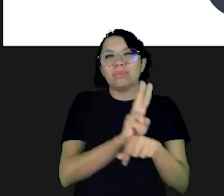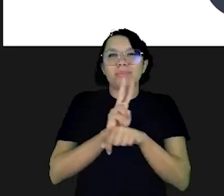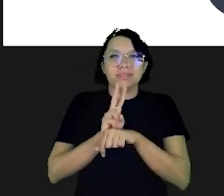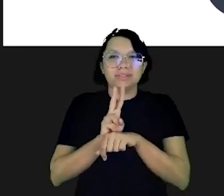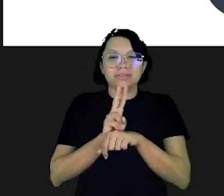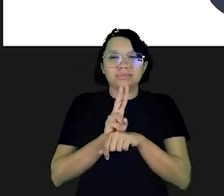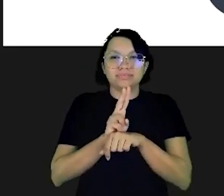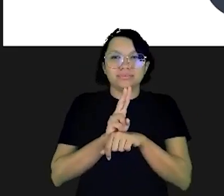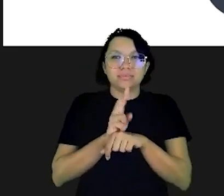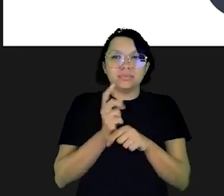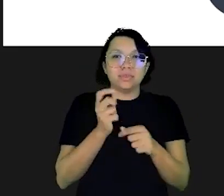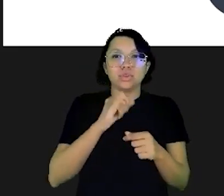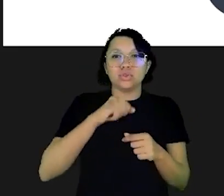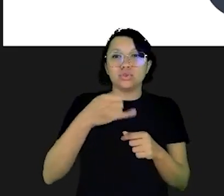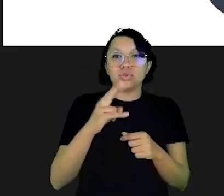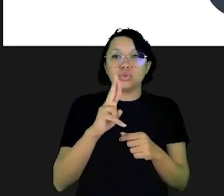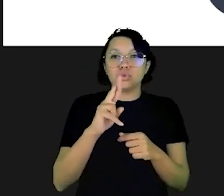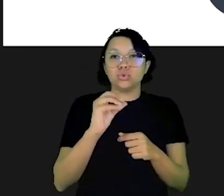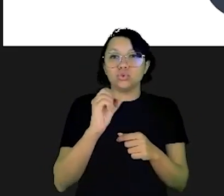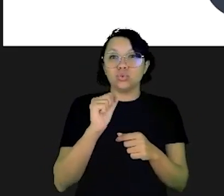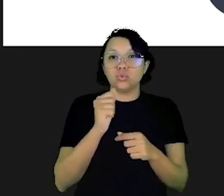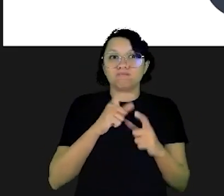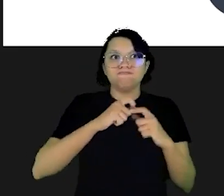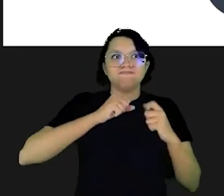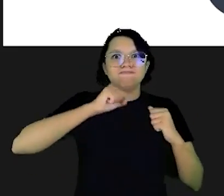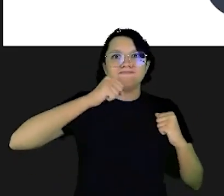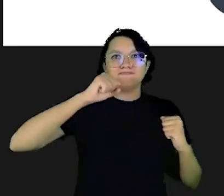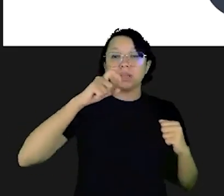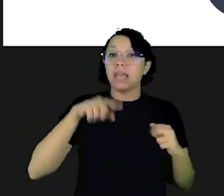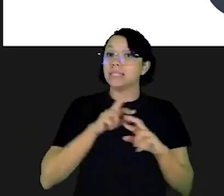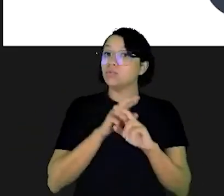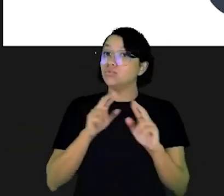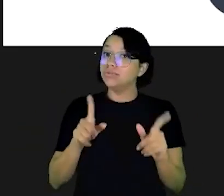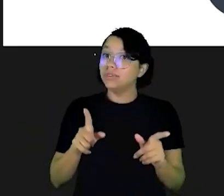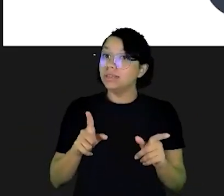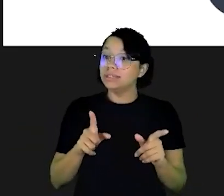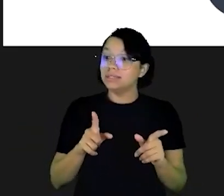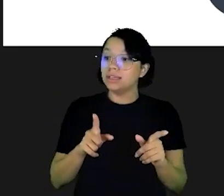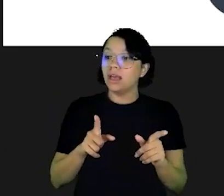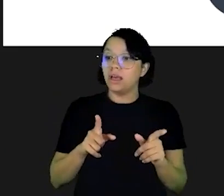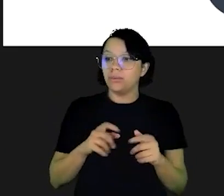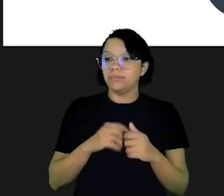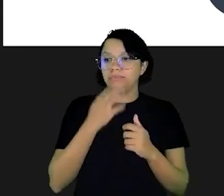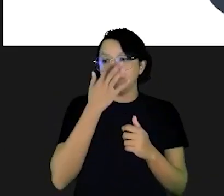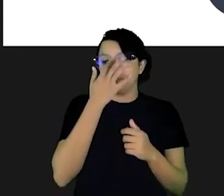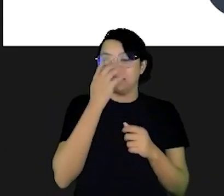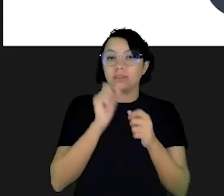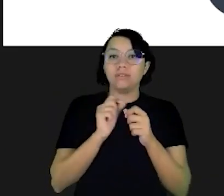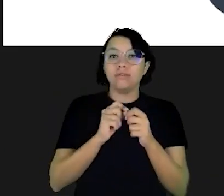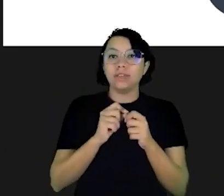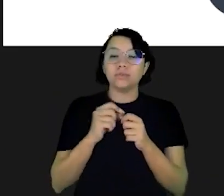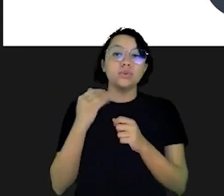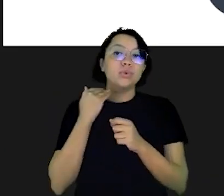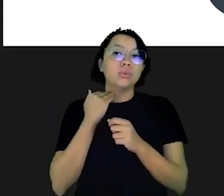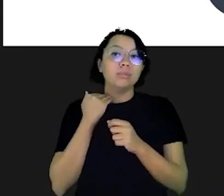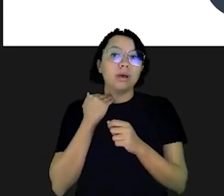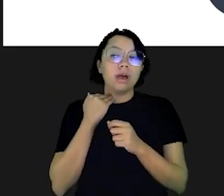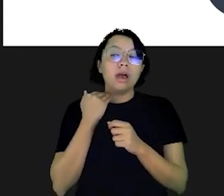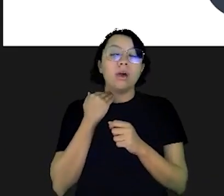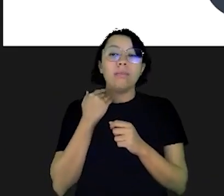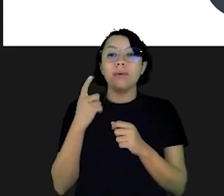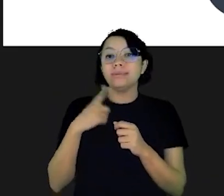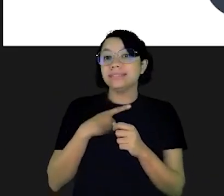dinheiro e que estão tomando emprestado juros deste tamanho. É este diferencial, que se chama de spread